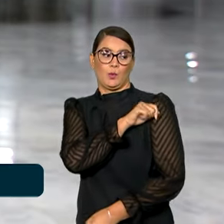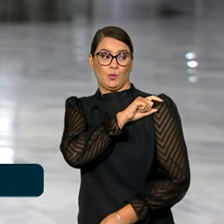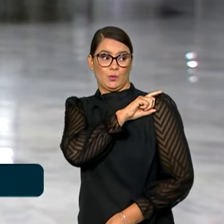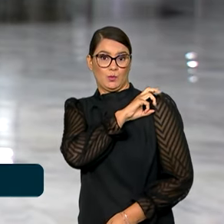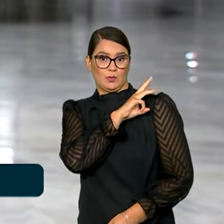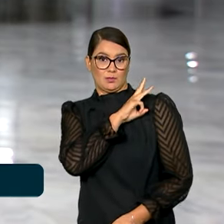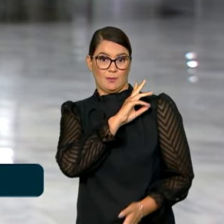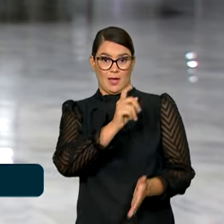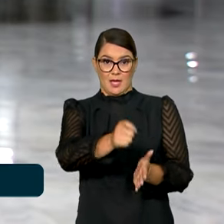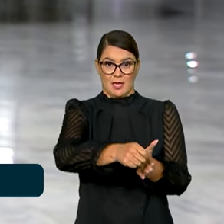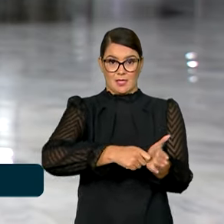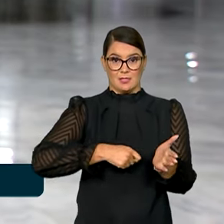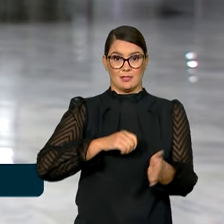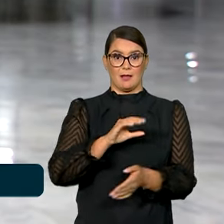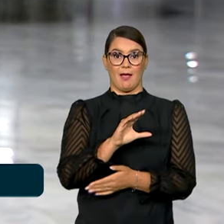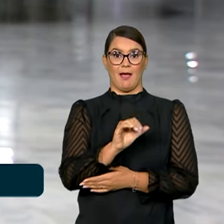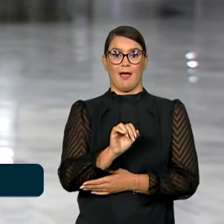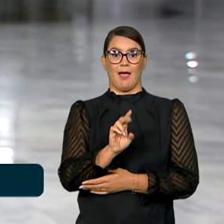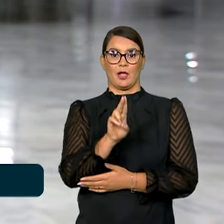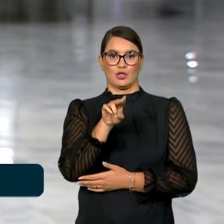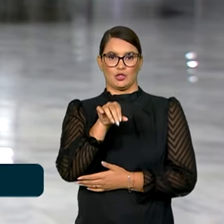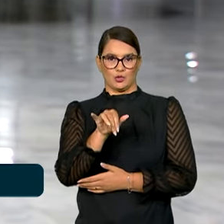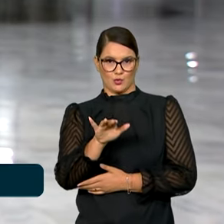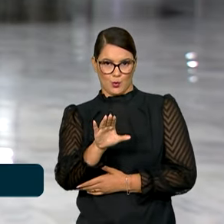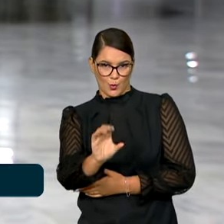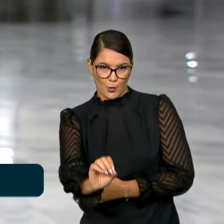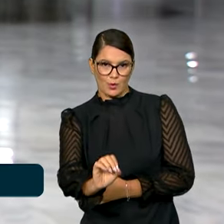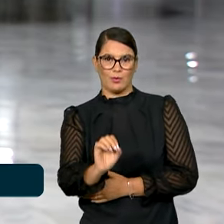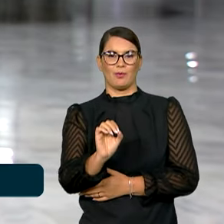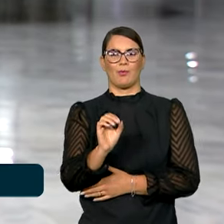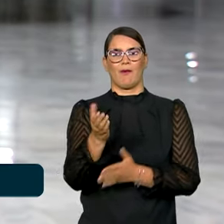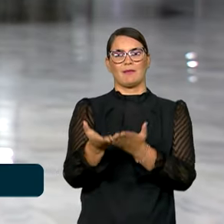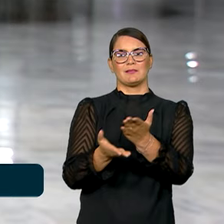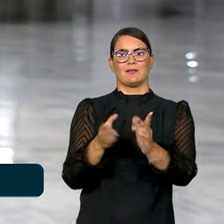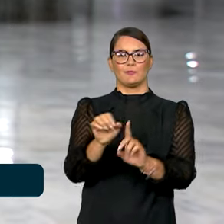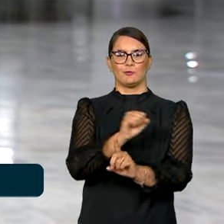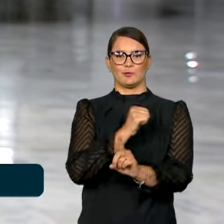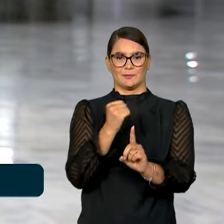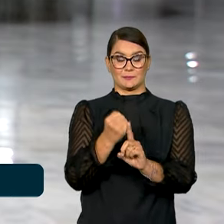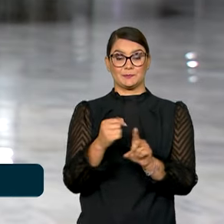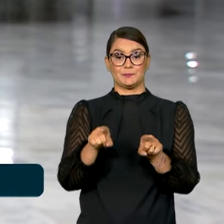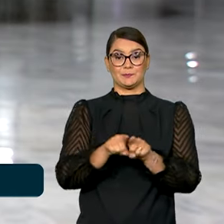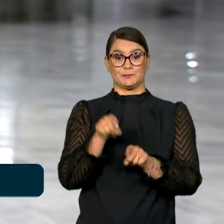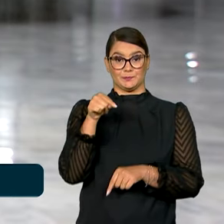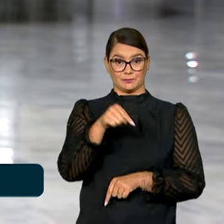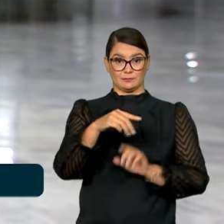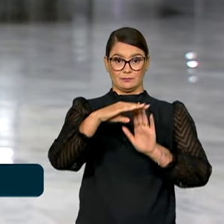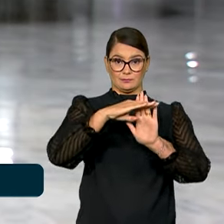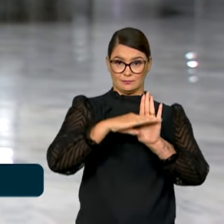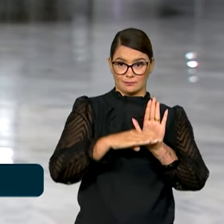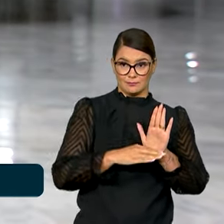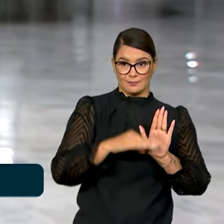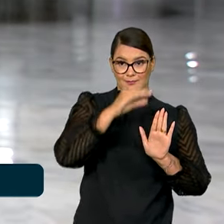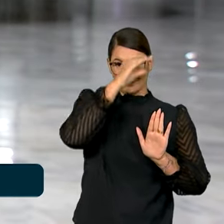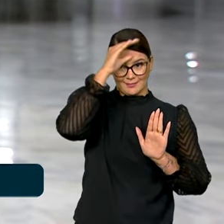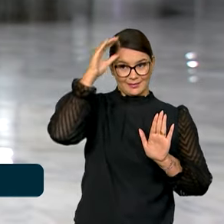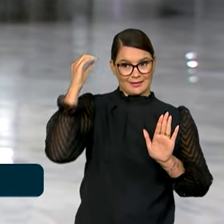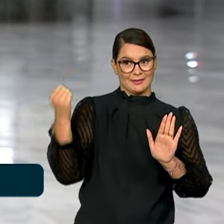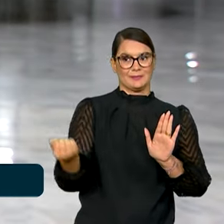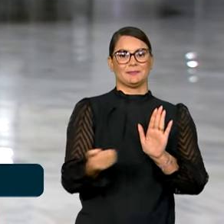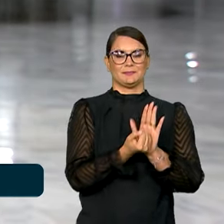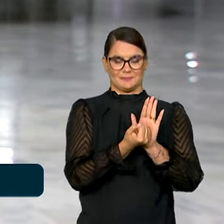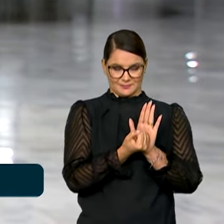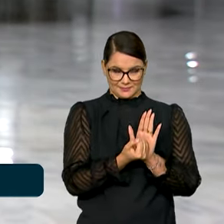inscritos no Cadastro Único para Programas Sociais. E olha, além deste programa, Camilo Santana destacou